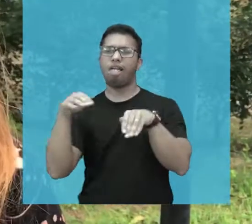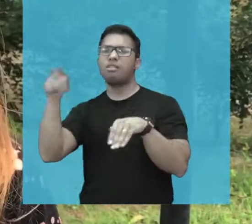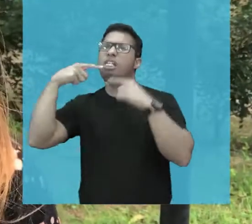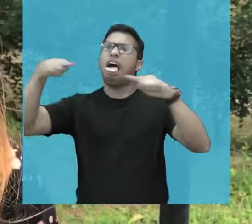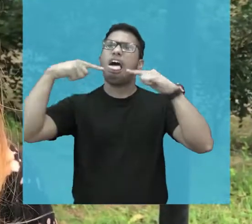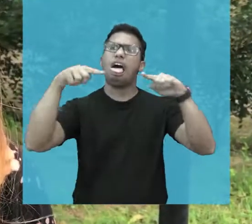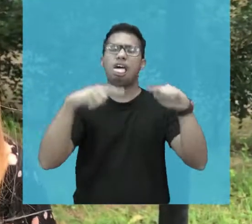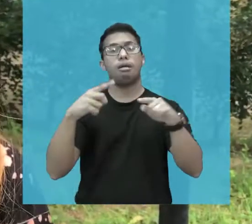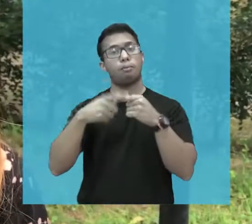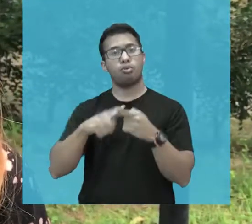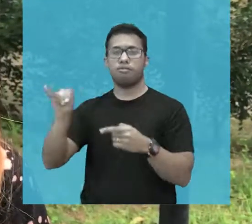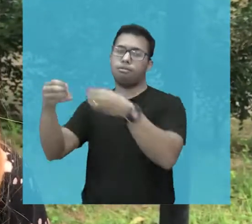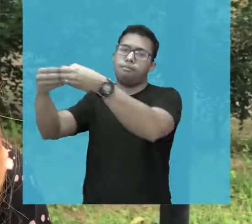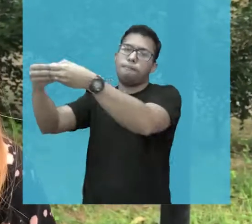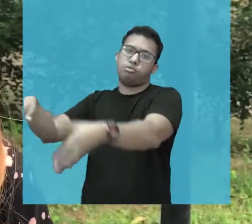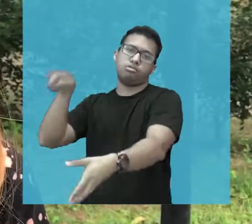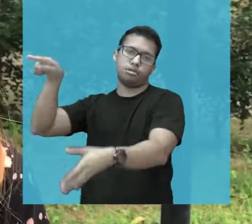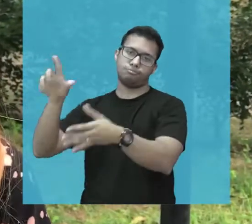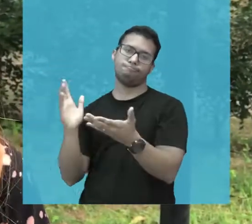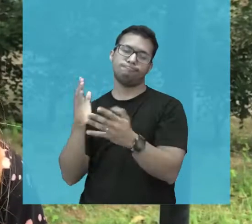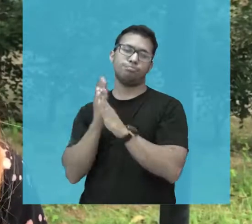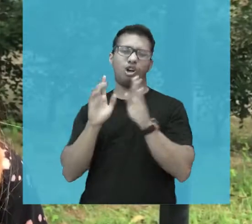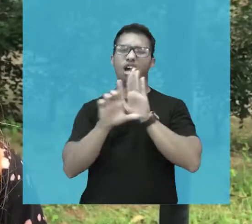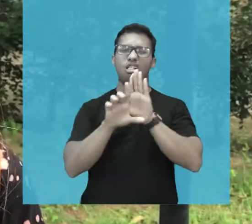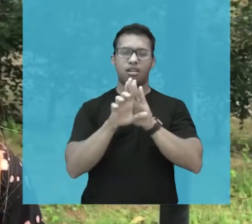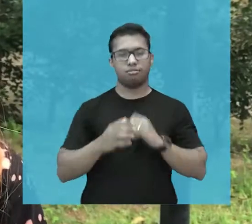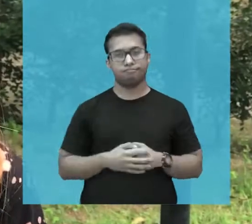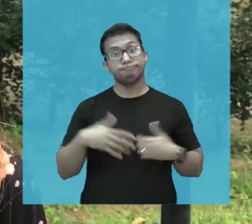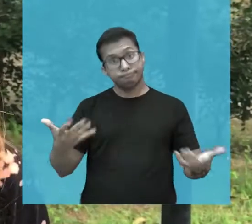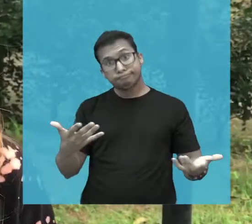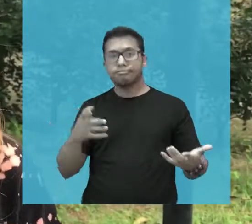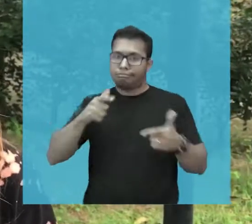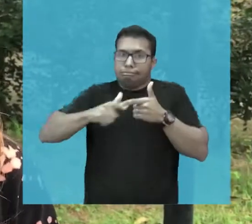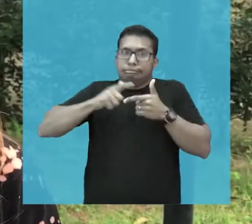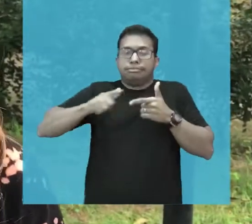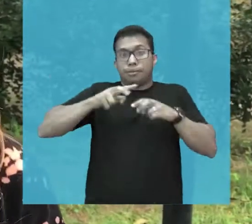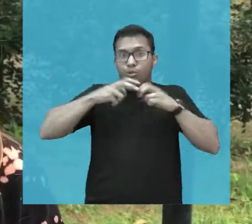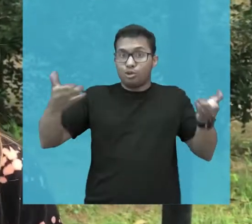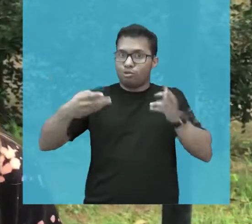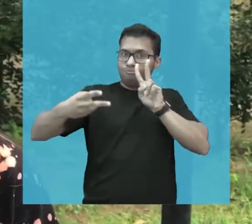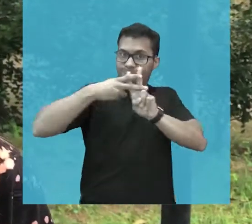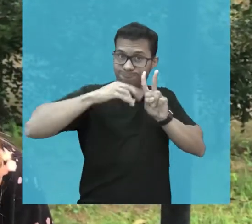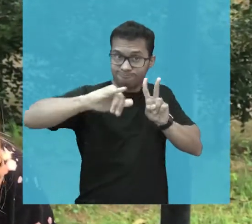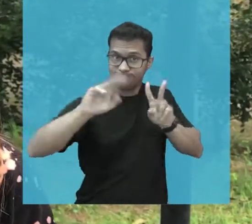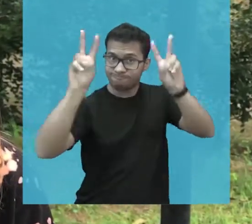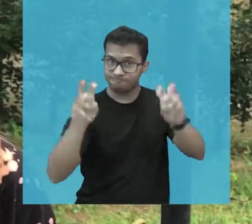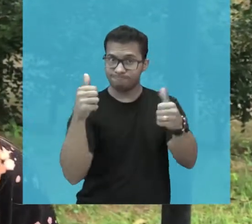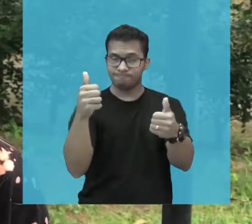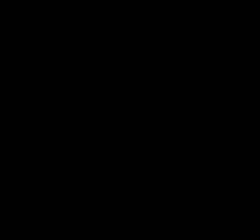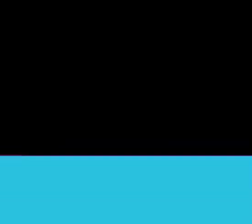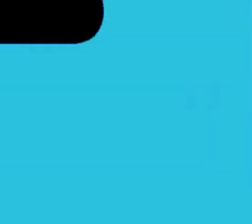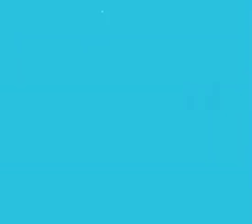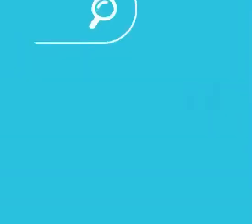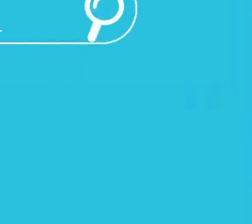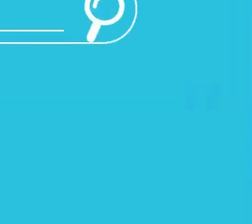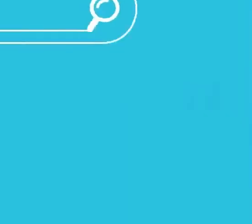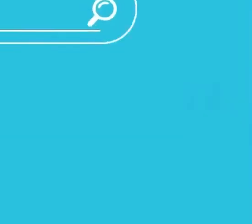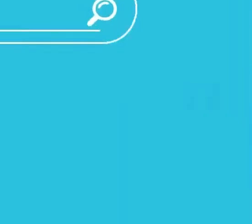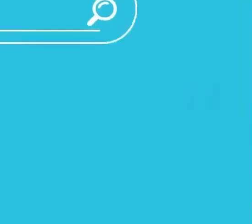400 bugueiros de outras regiões devem ser prejudicados pela medida, que é polêmica e por isso é assunto para o Pronto Falei.